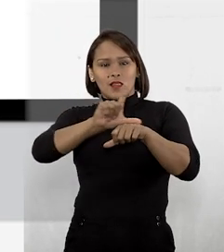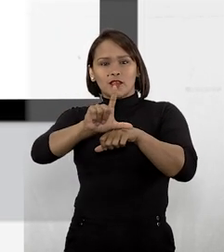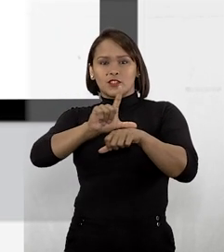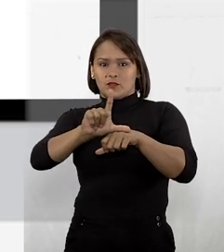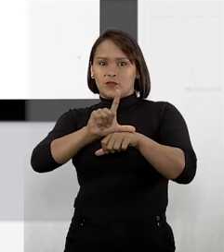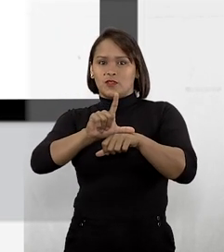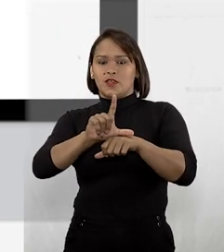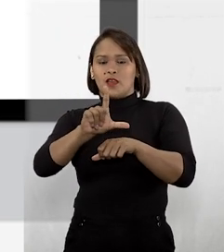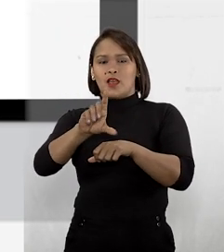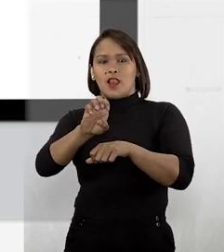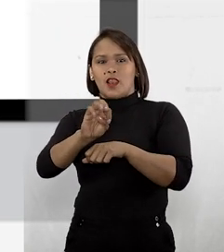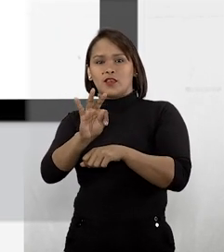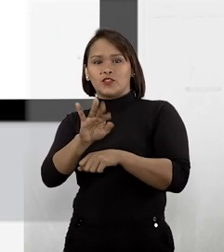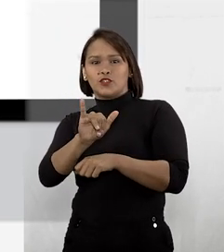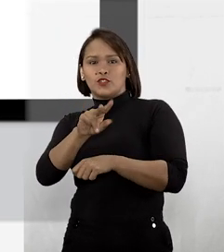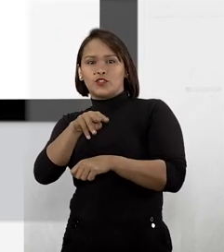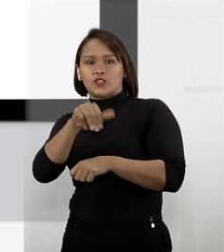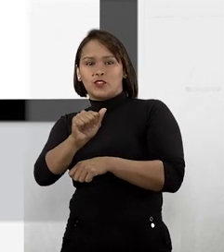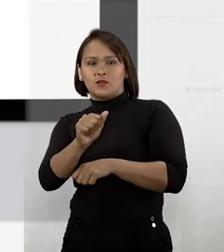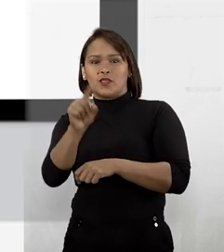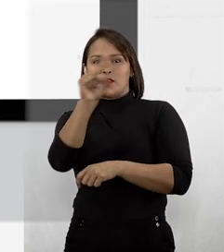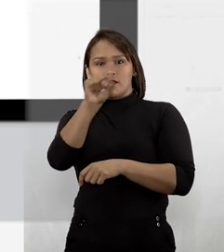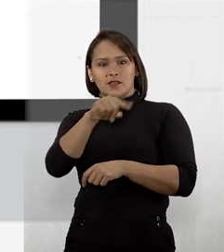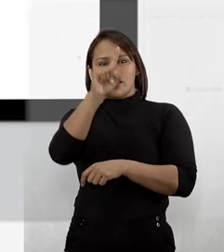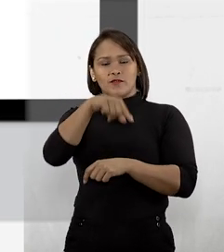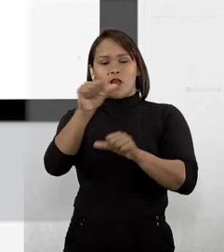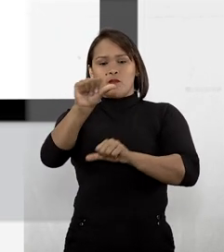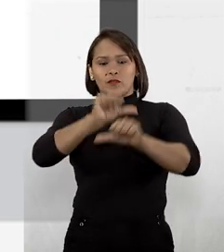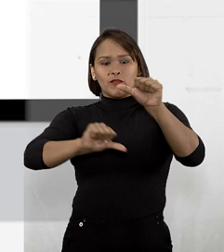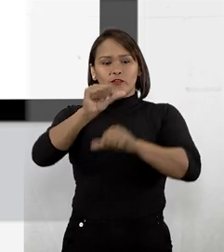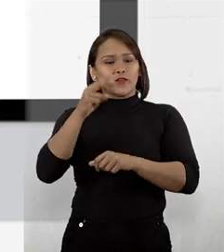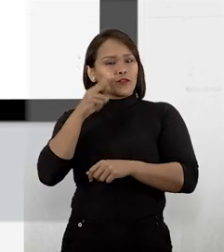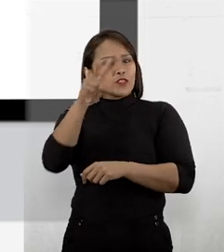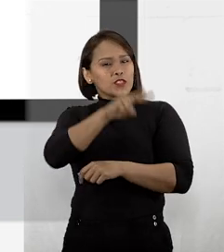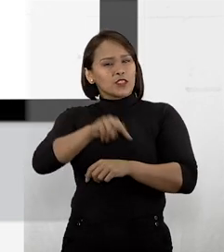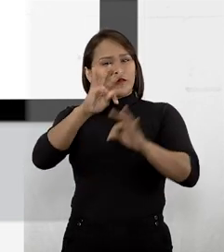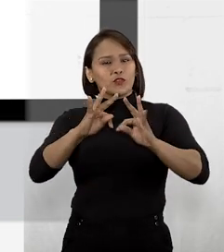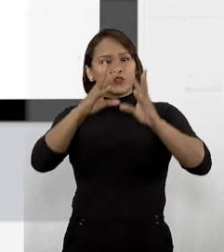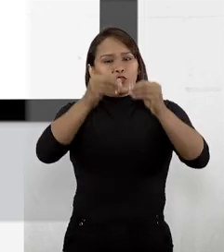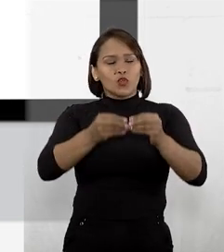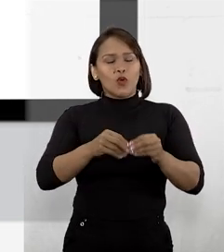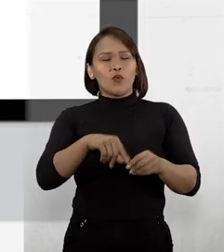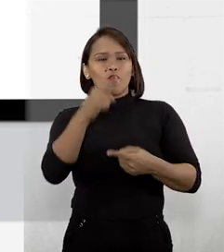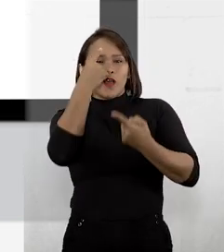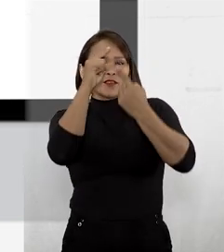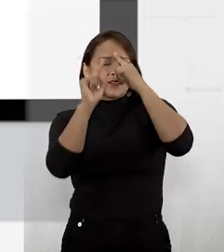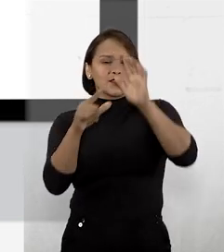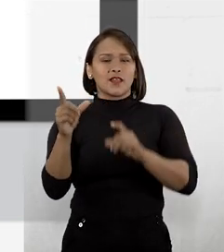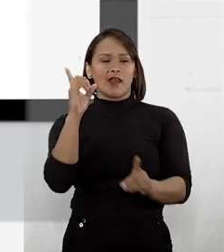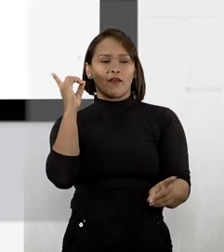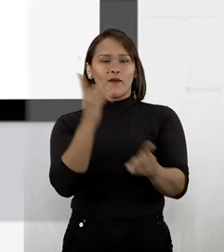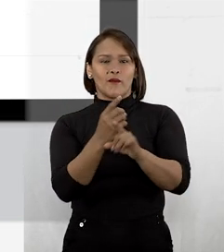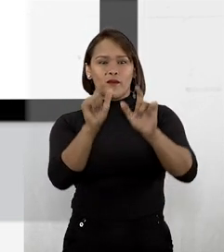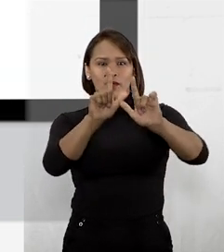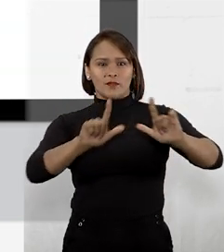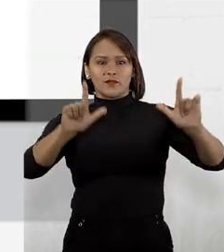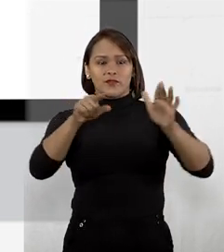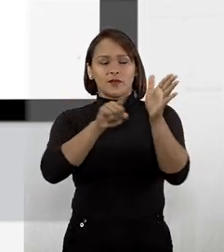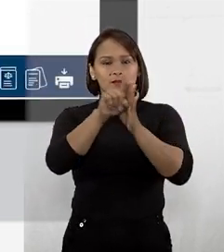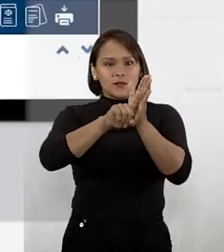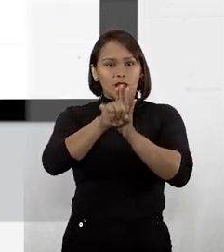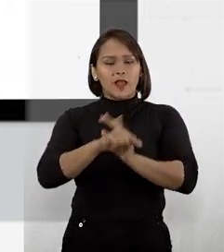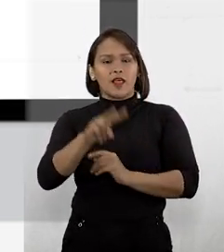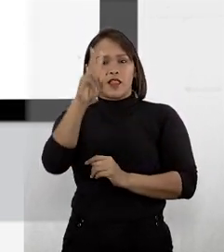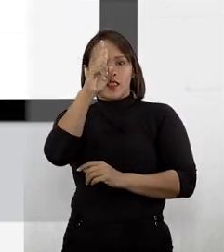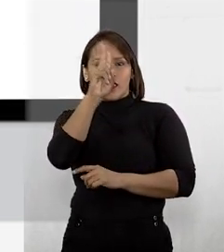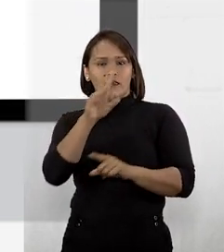como legitime cifrão, torna visível todas as variações dessa ideia. Vale